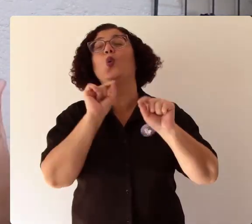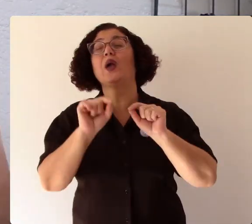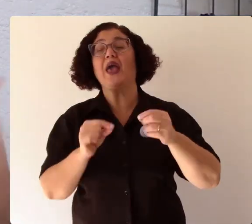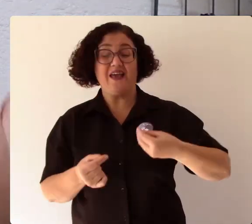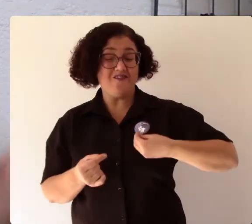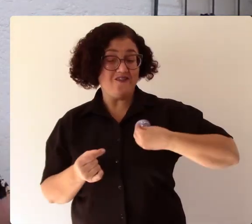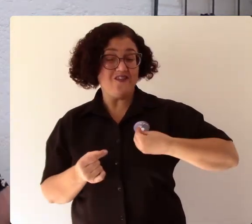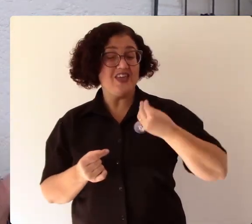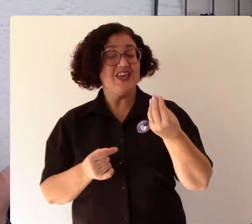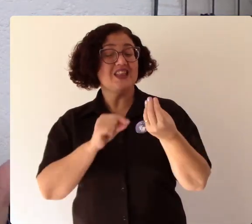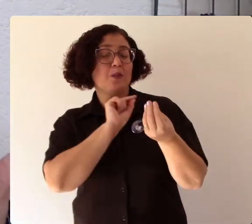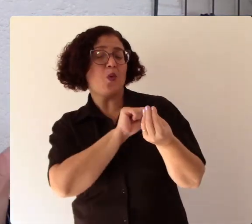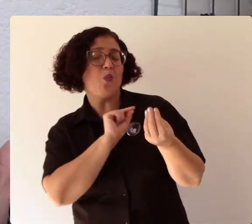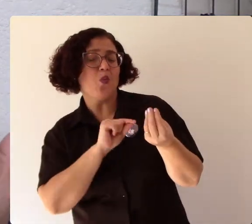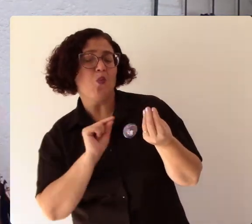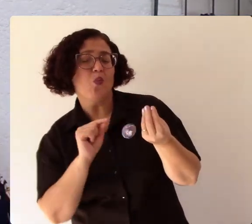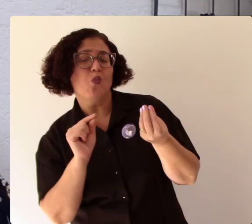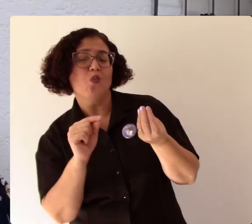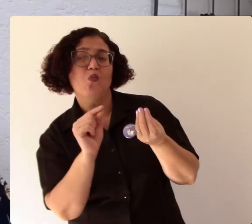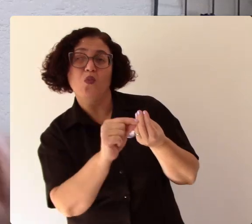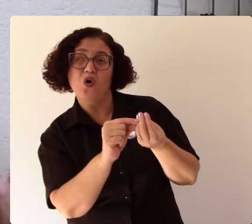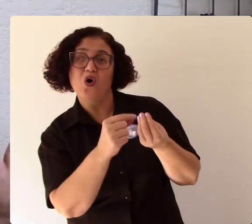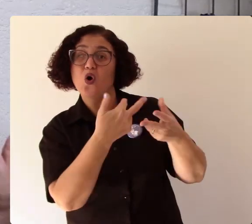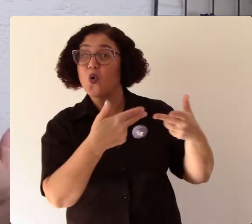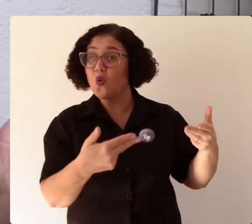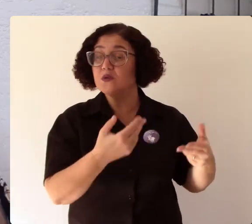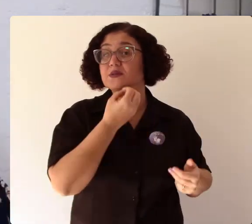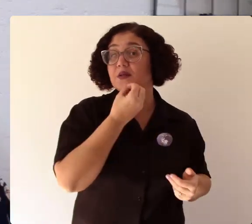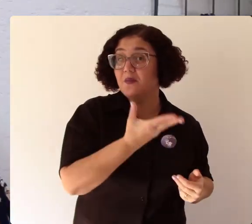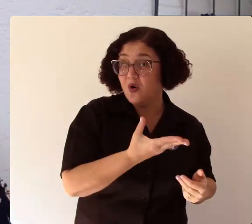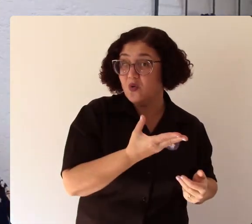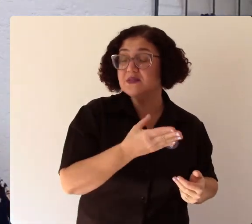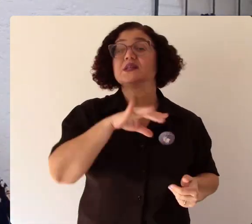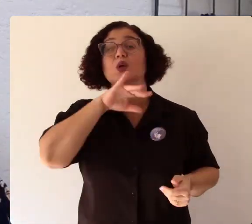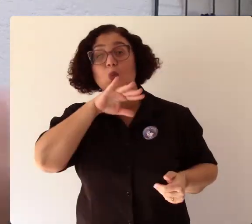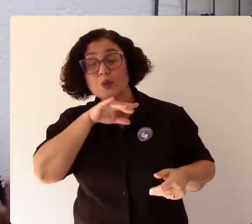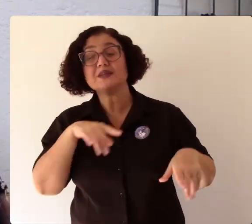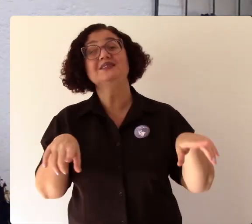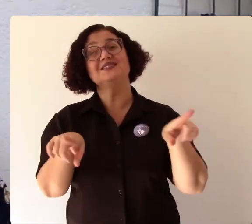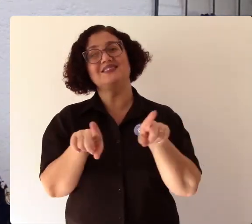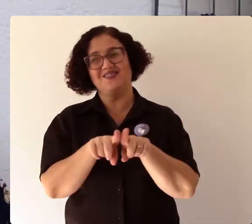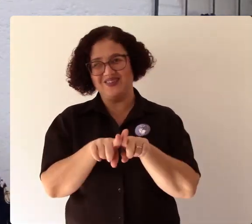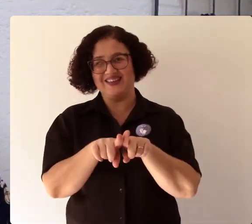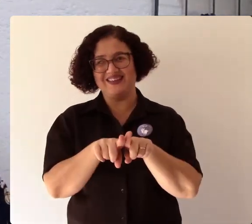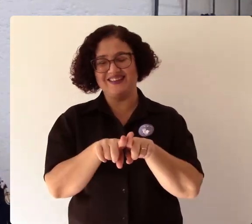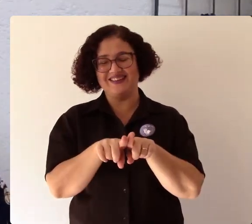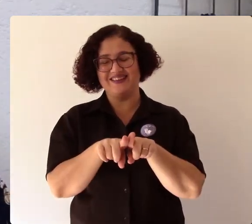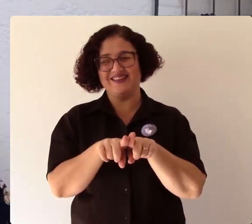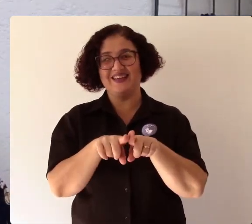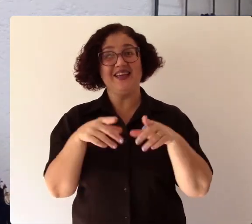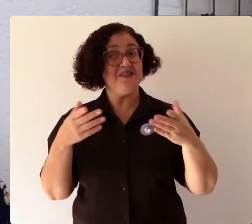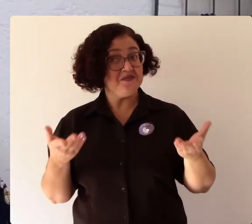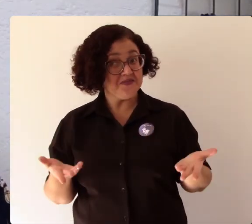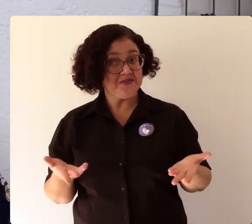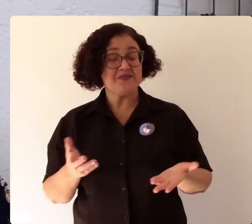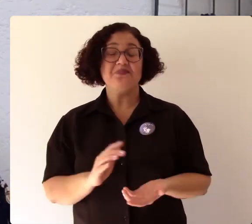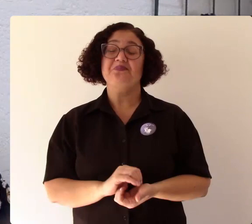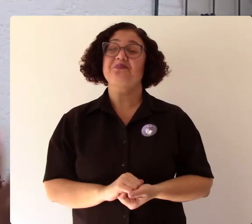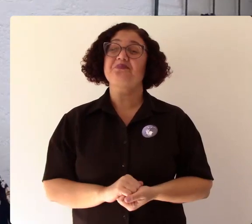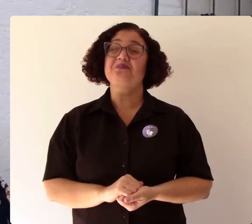potência e em toda sua forma contraditória de ser